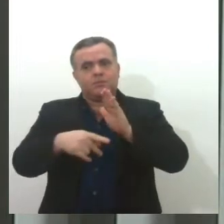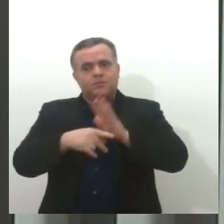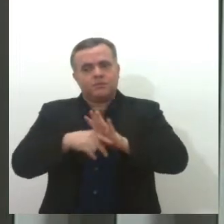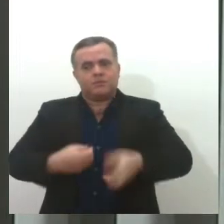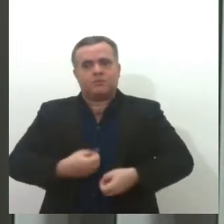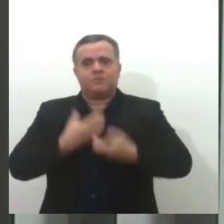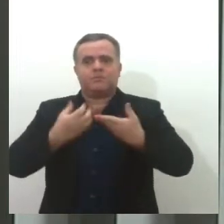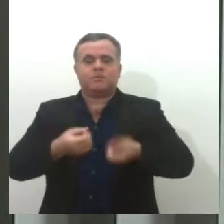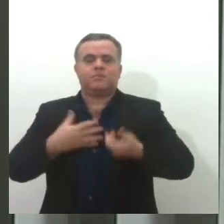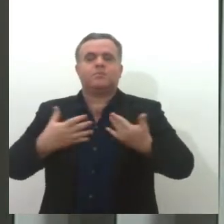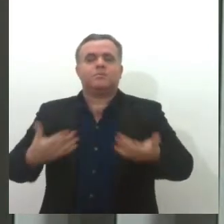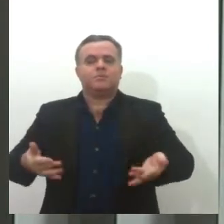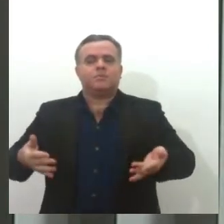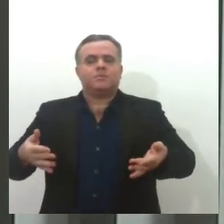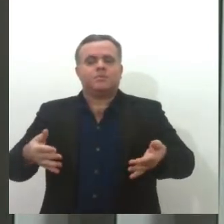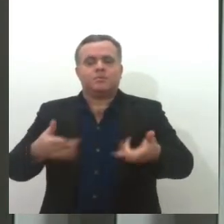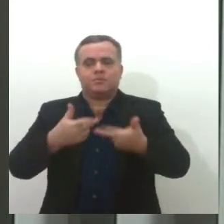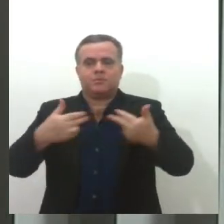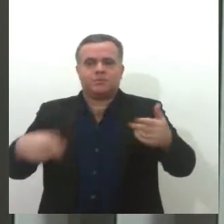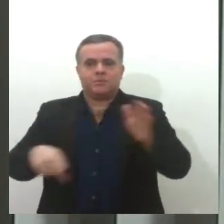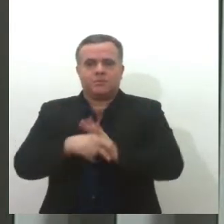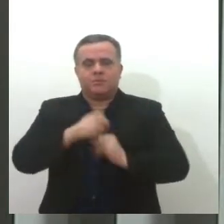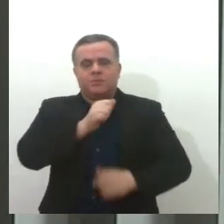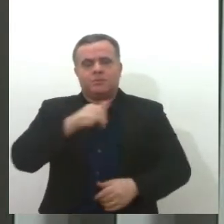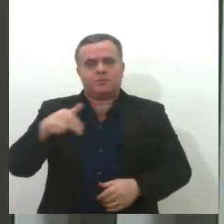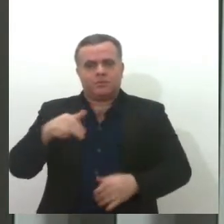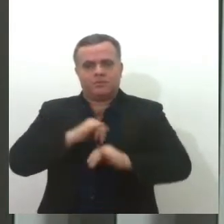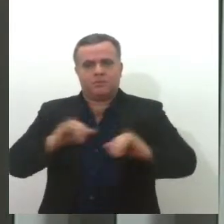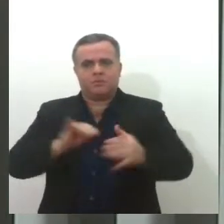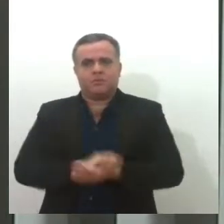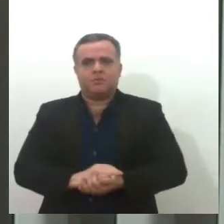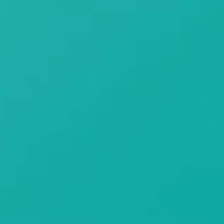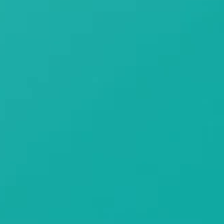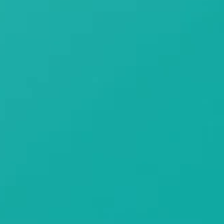juninos. Assunto para a Agência de Notícias Alésia.